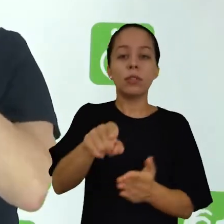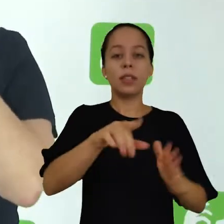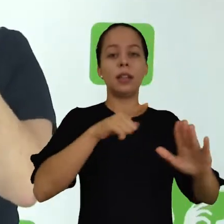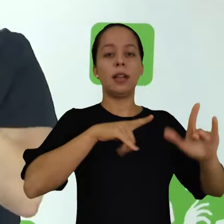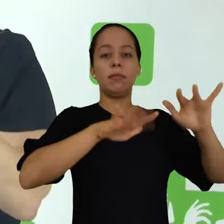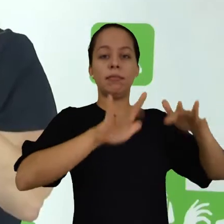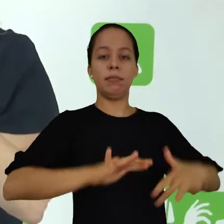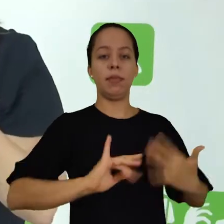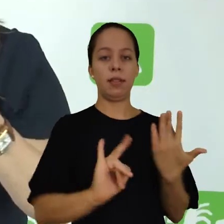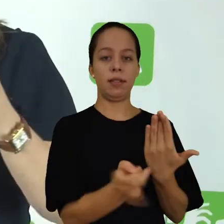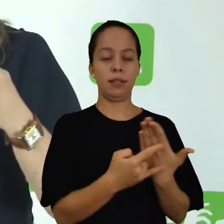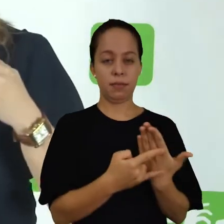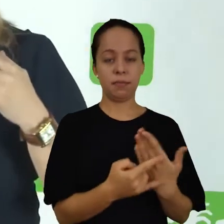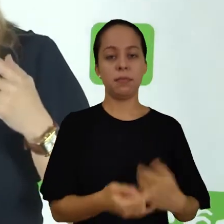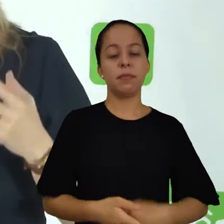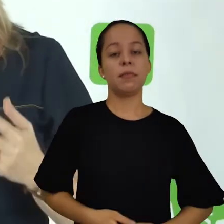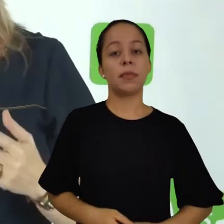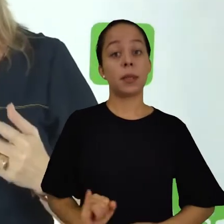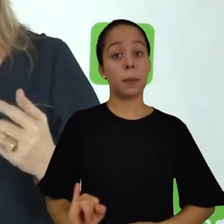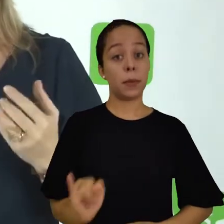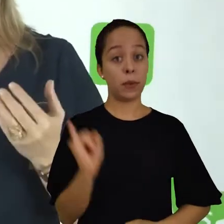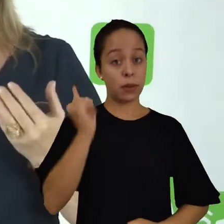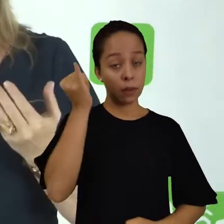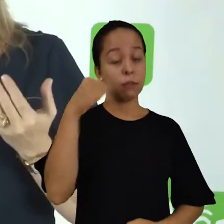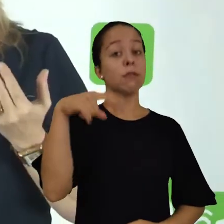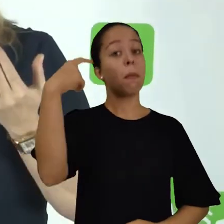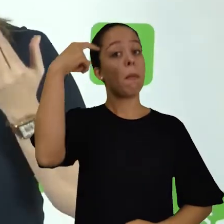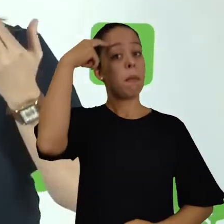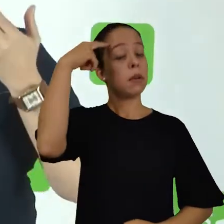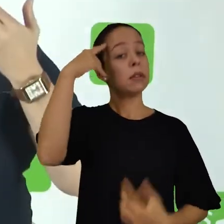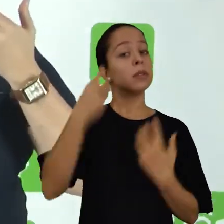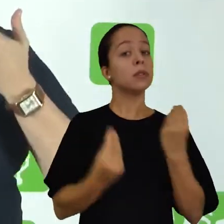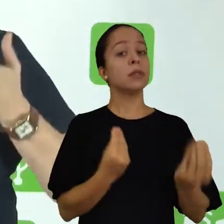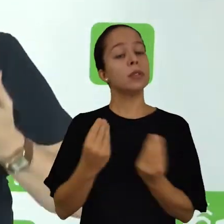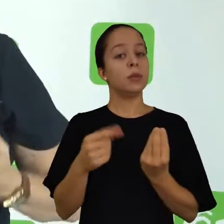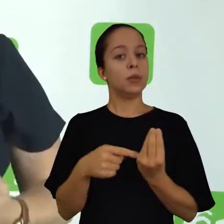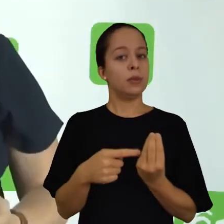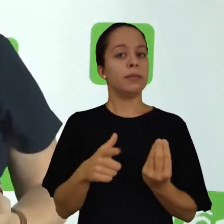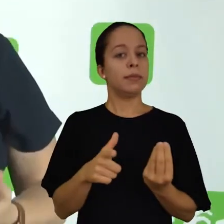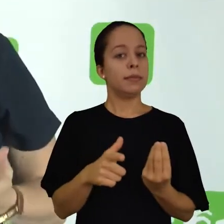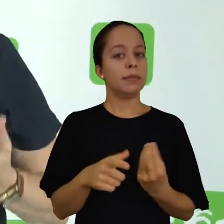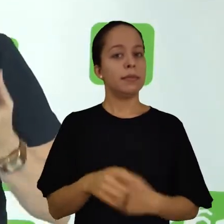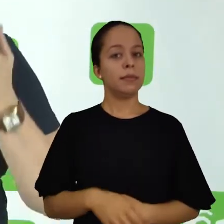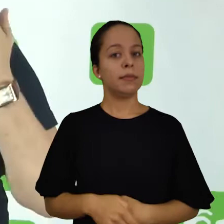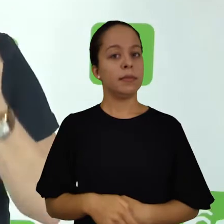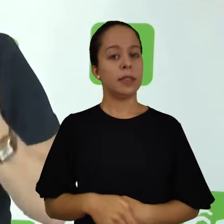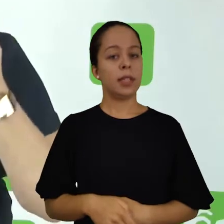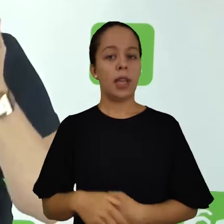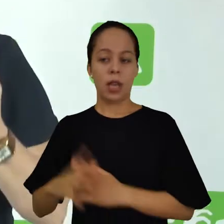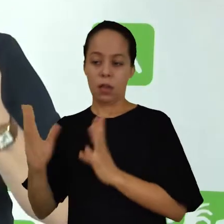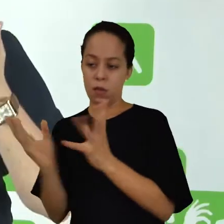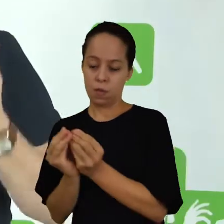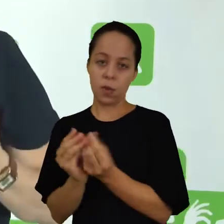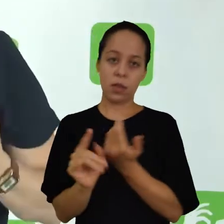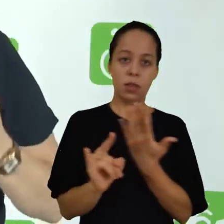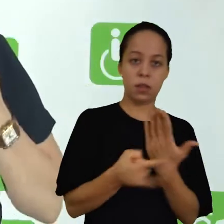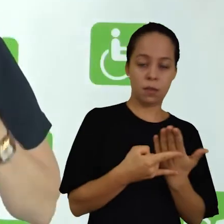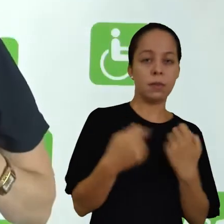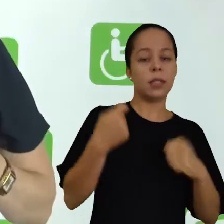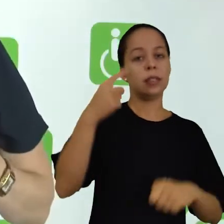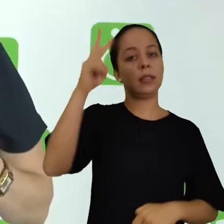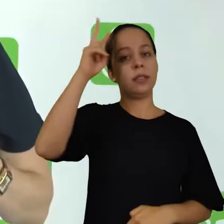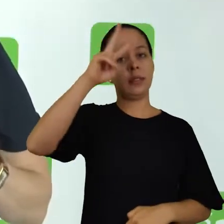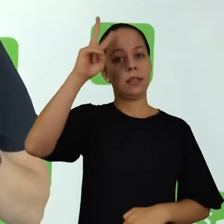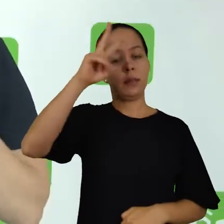você está analisando. É importante pensar em relação a resumo e resenha